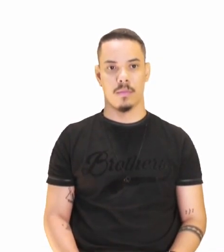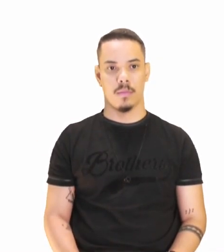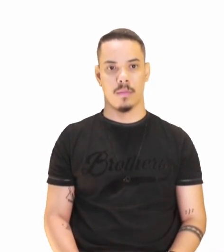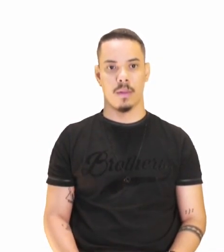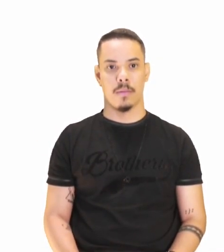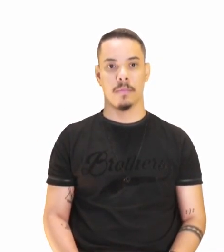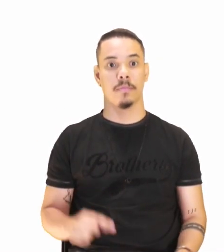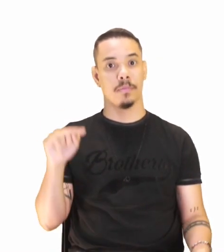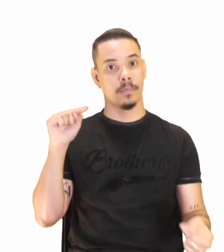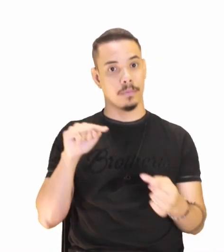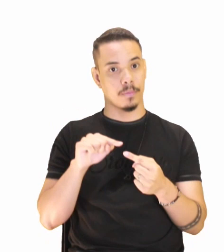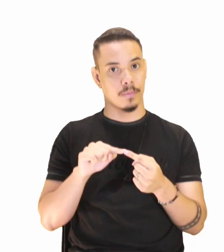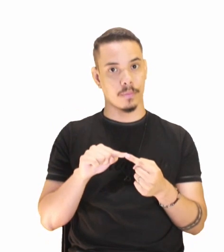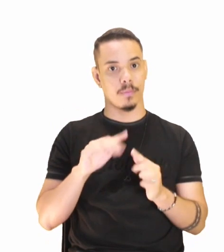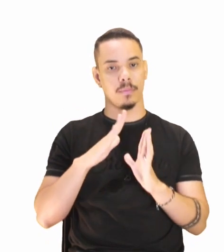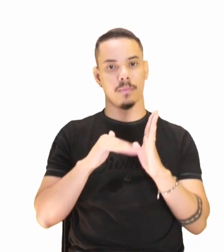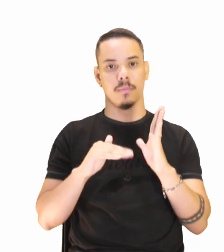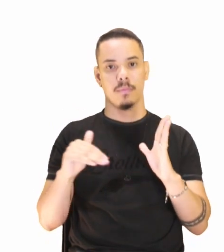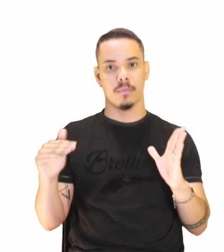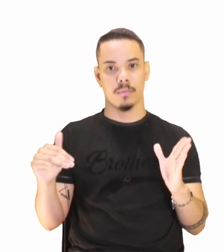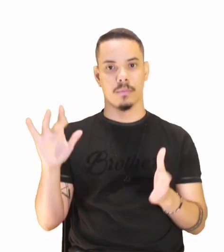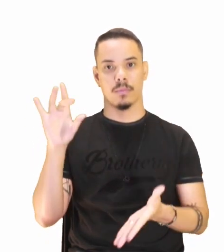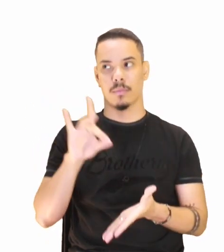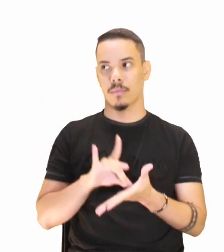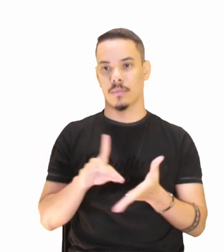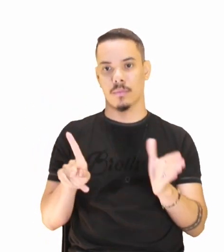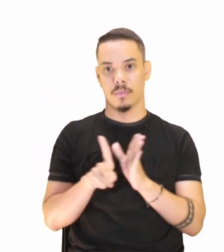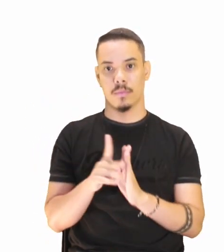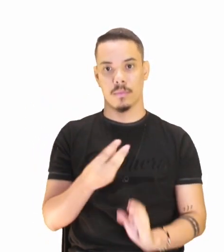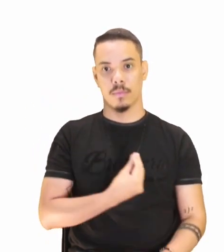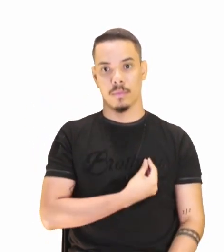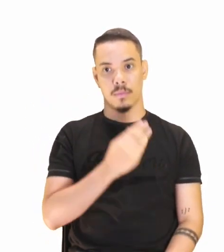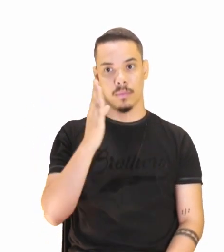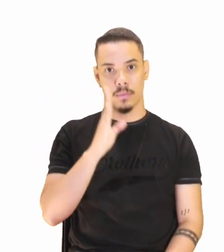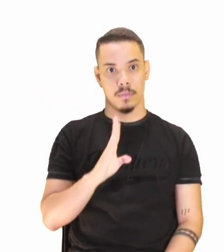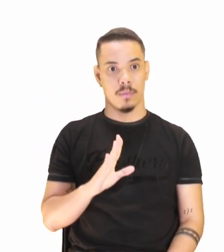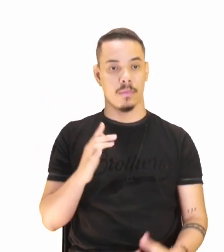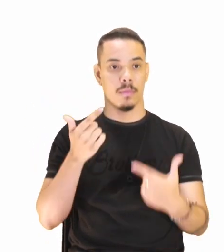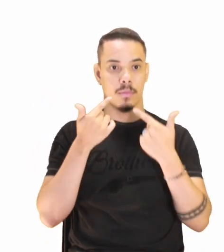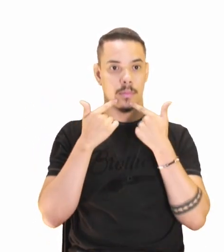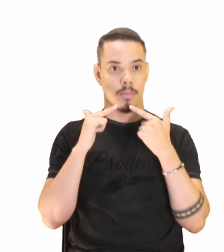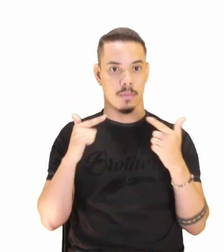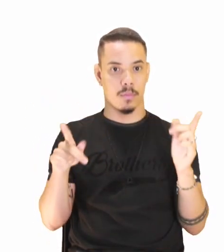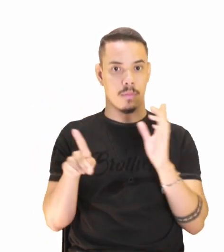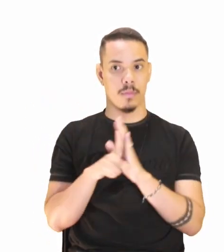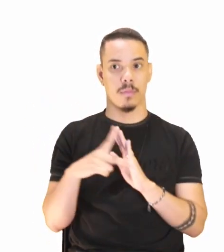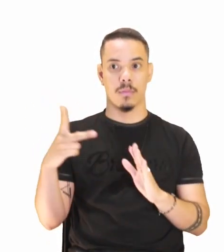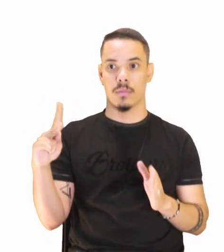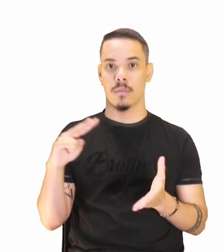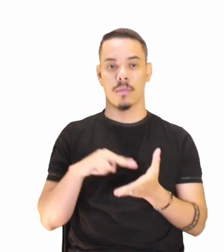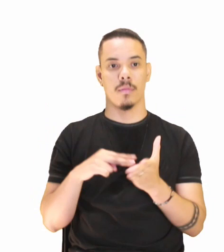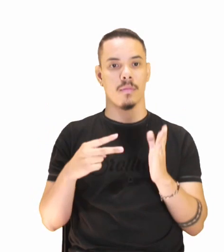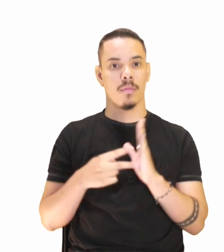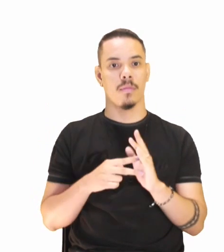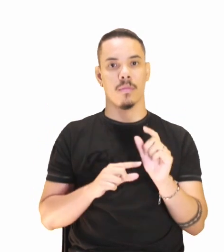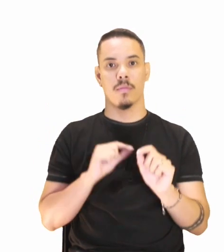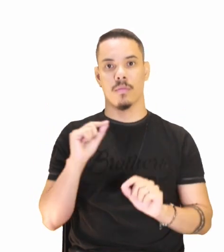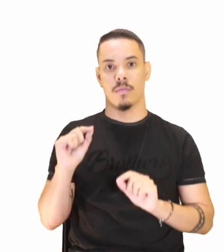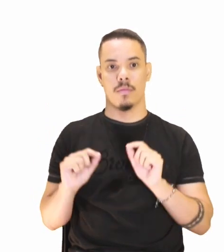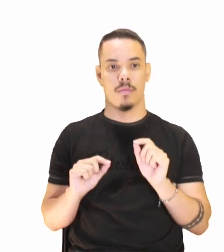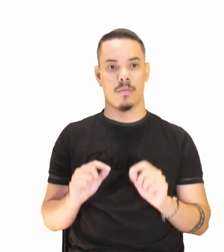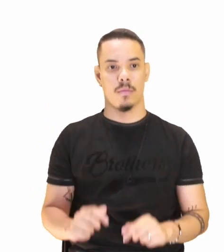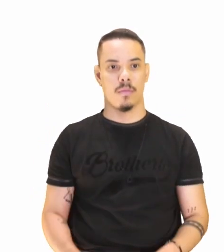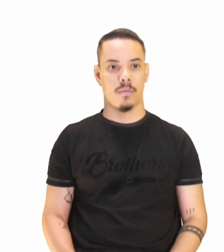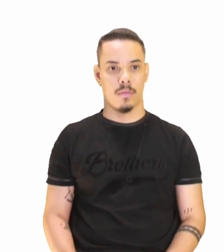Condizente com a estética do realismo brasileiro, a linguagem de Dom Casmurro caracteriza-se